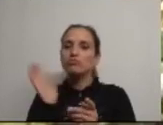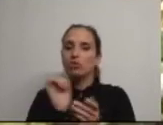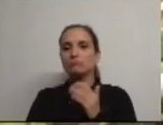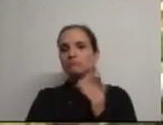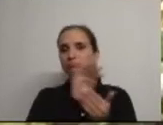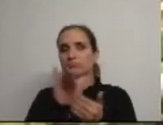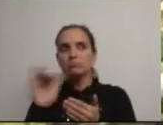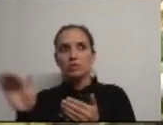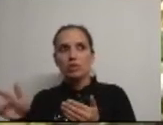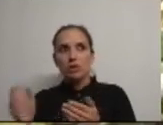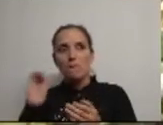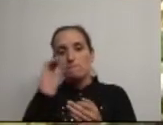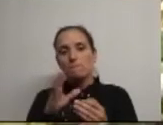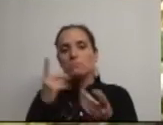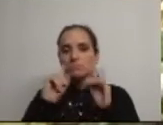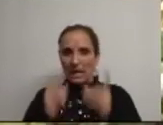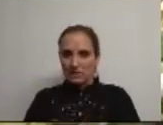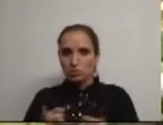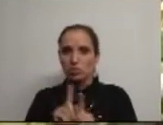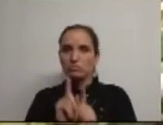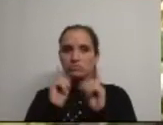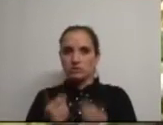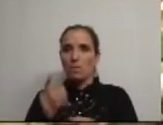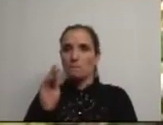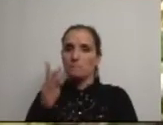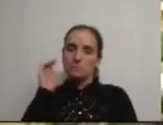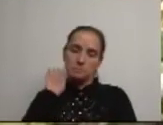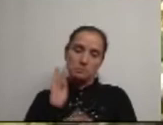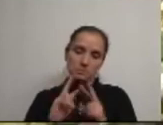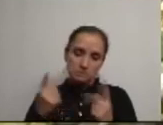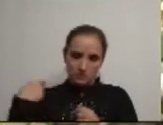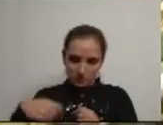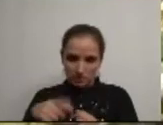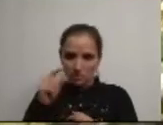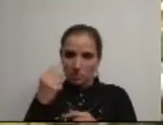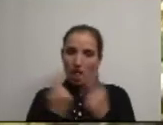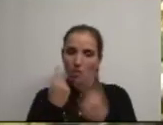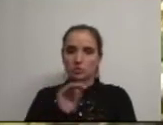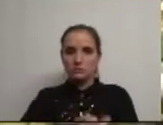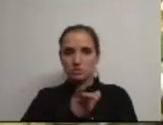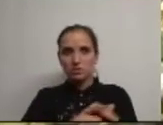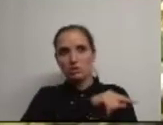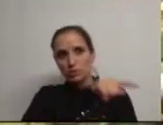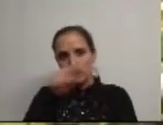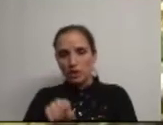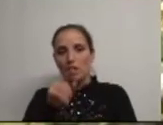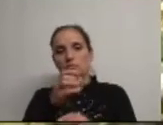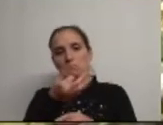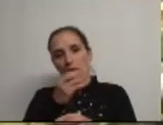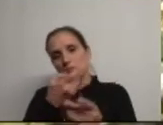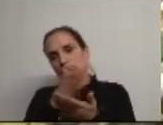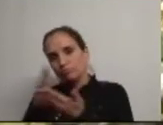que num primeiro momento intervirão o Sr. Presidente da Câmara e os representantes dos grupos municipais,